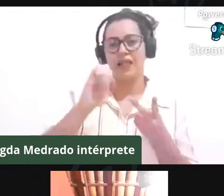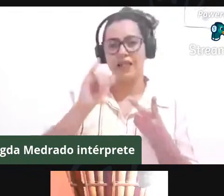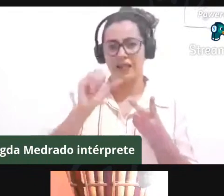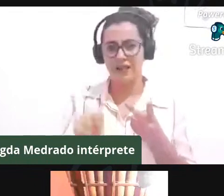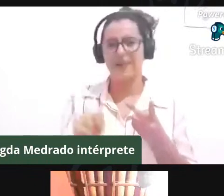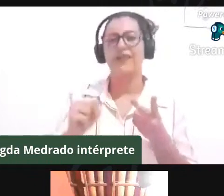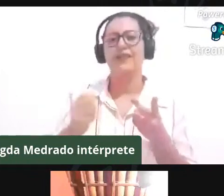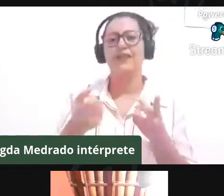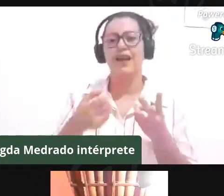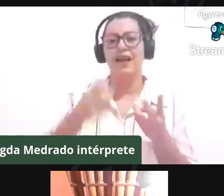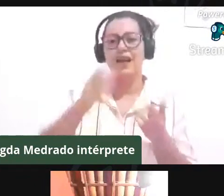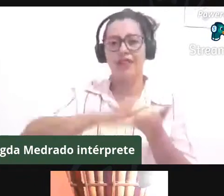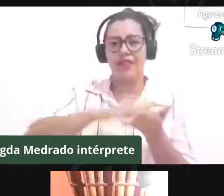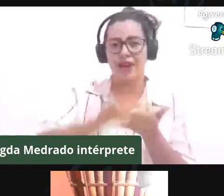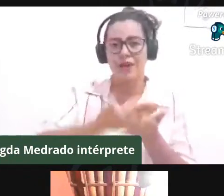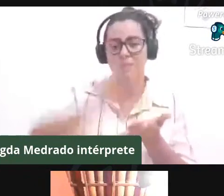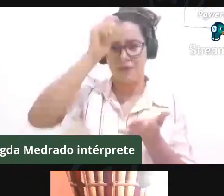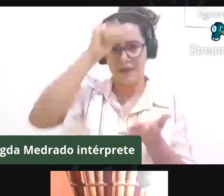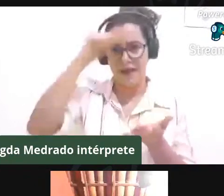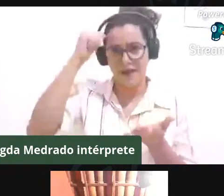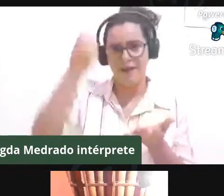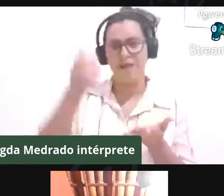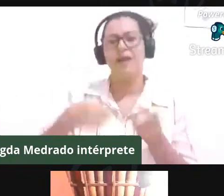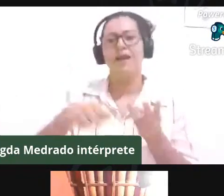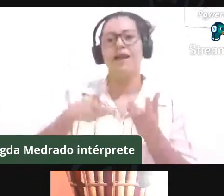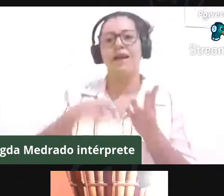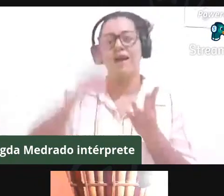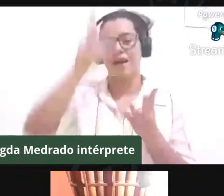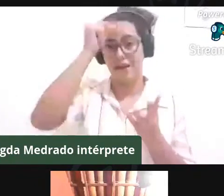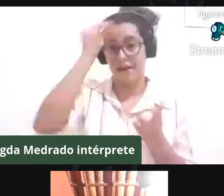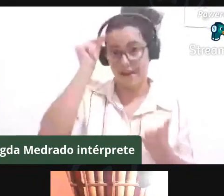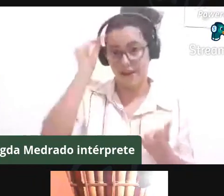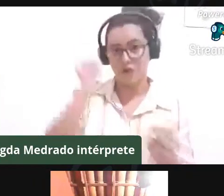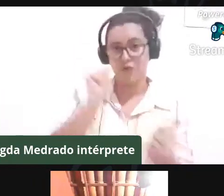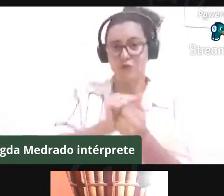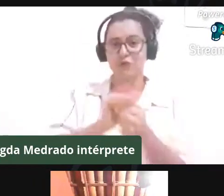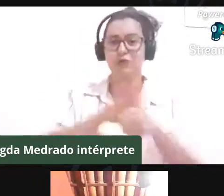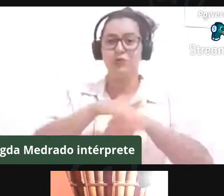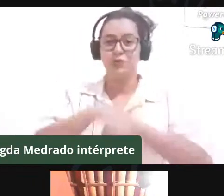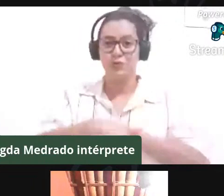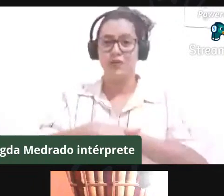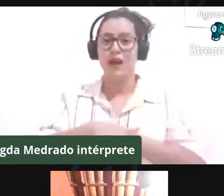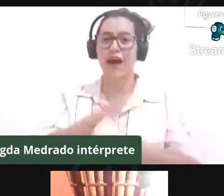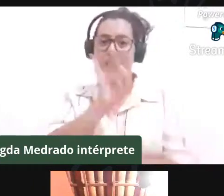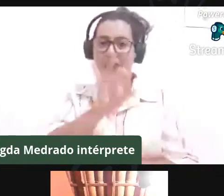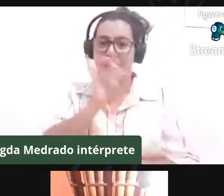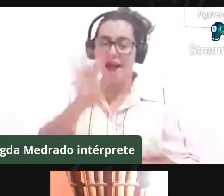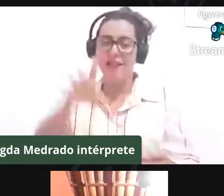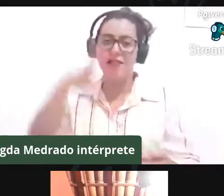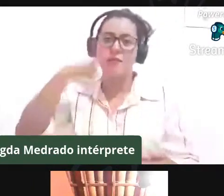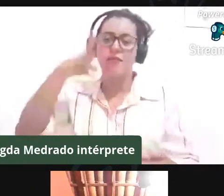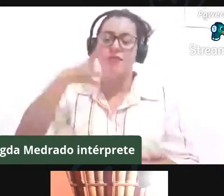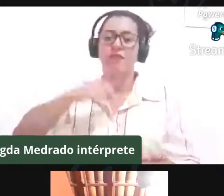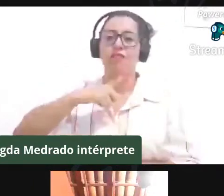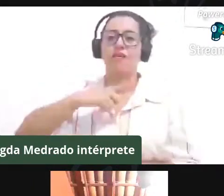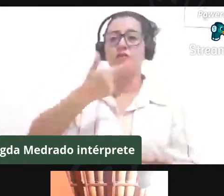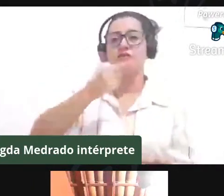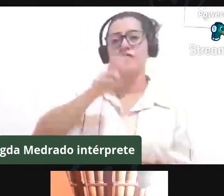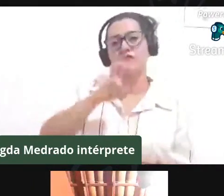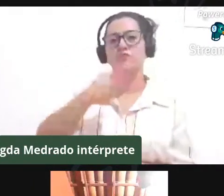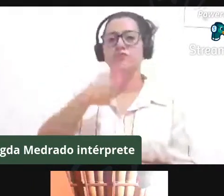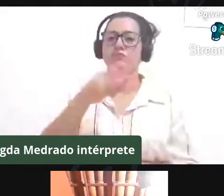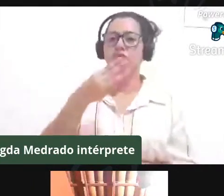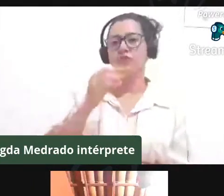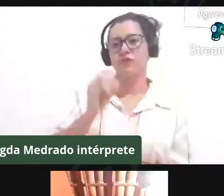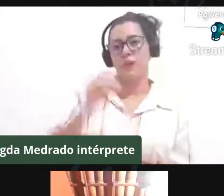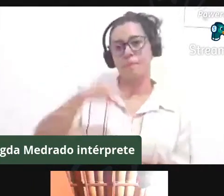por nos acompanhar essa noite. Cada palestrante terá entre 25 e 30 minutos e logo em